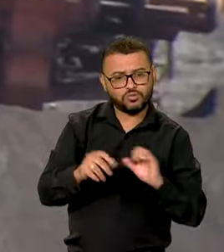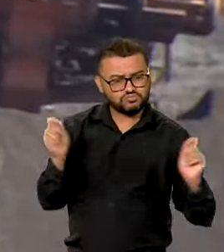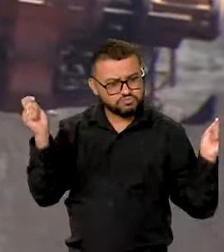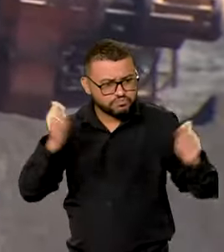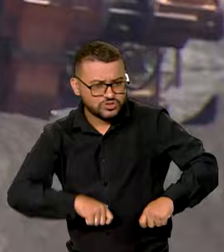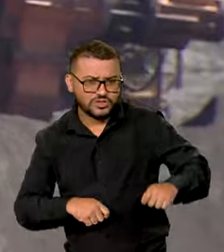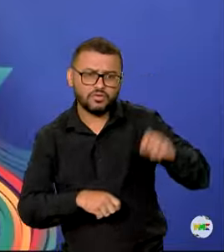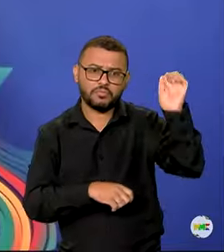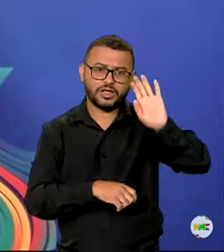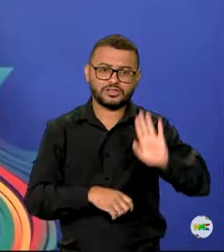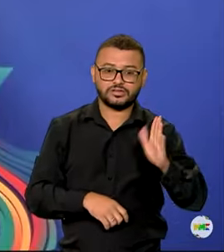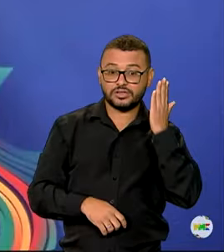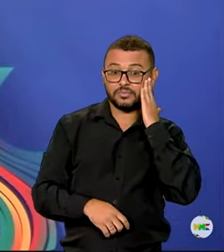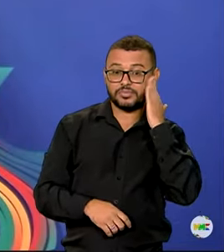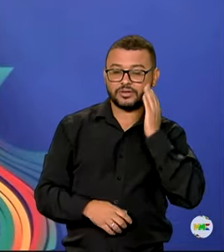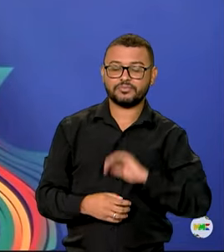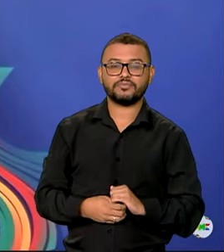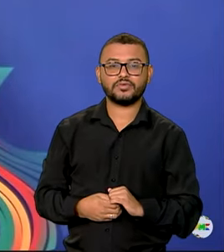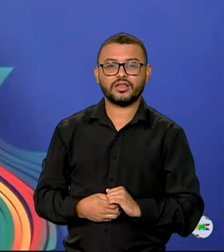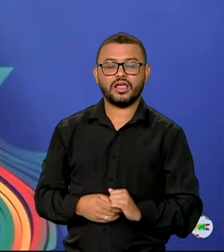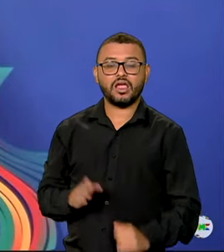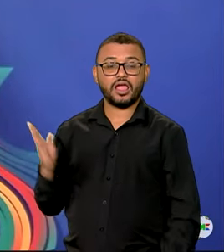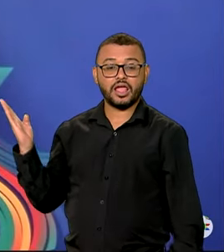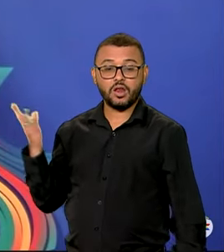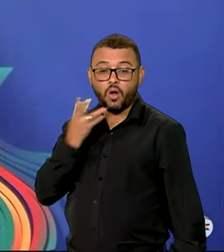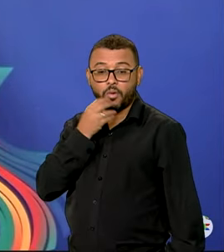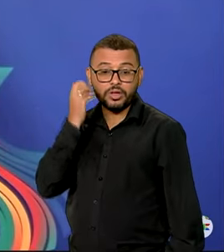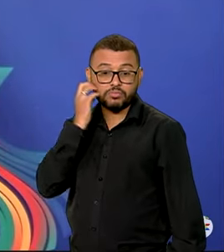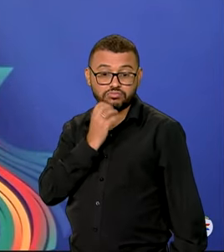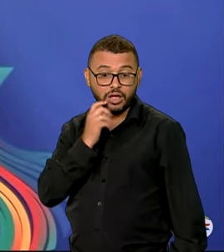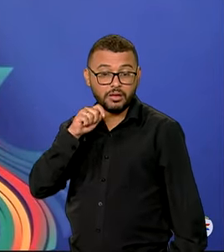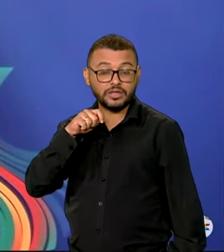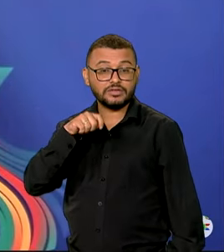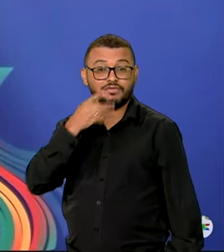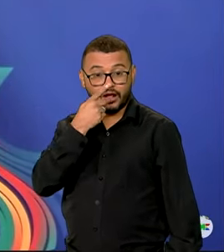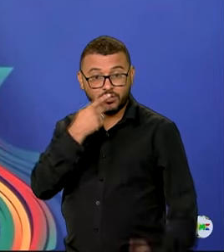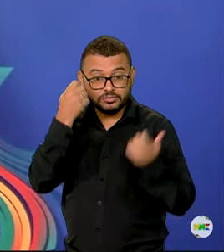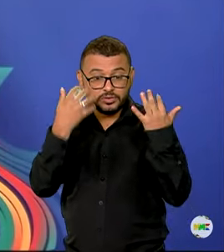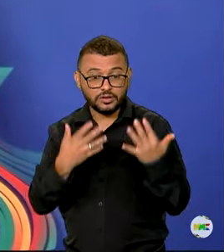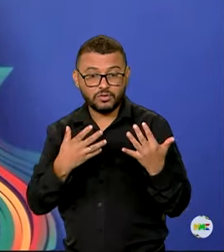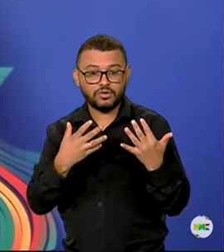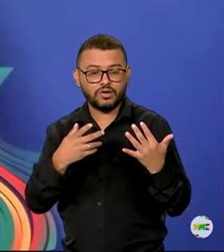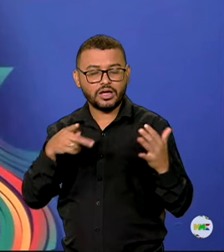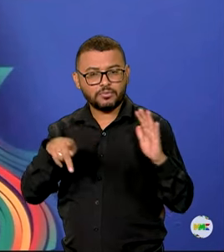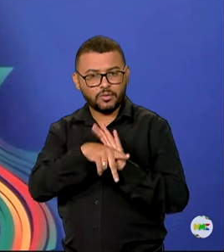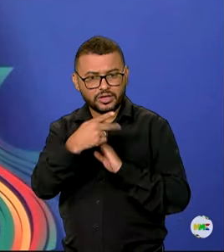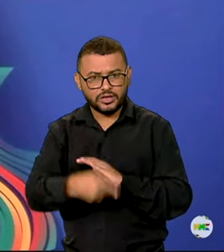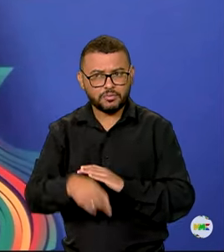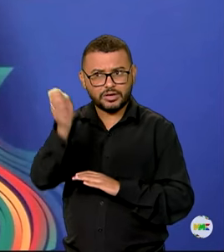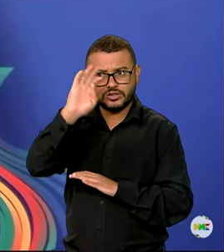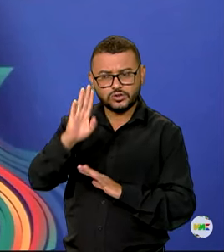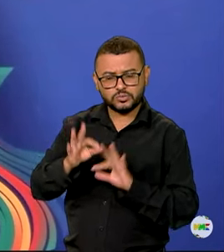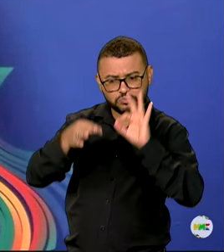no setor. O Brasil não pode perder a oportunidade da transição energética justa e inclusiva. O Brasil